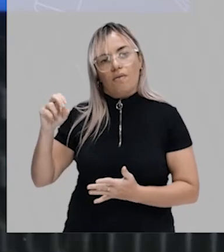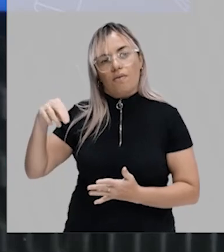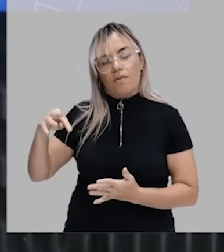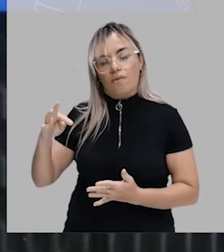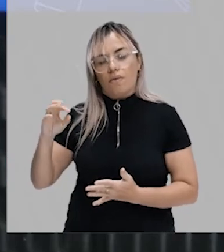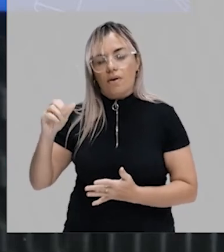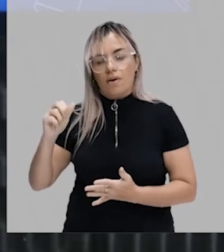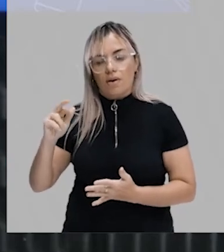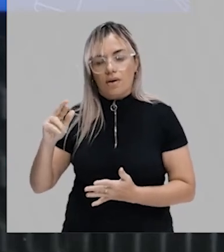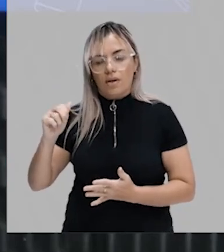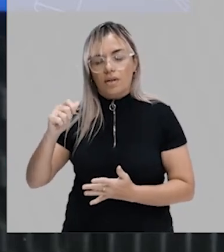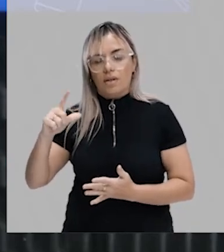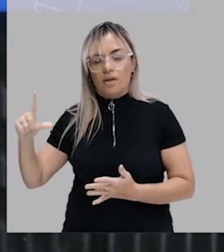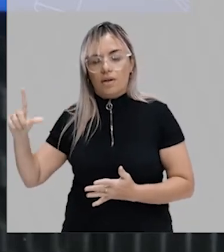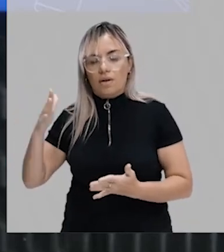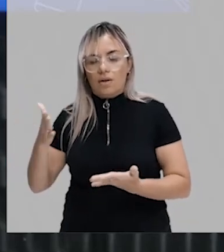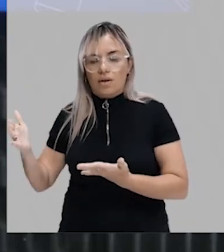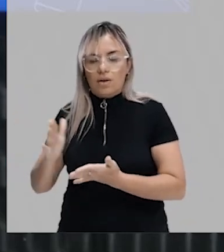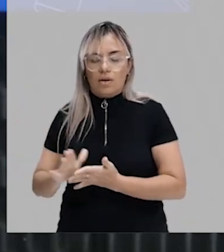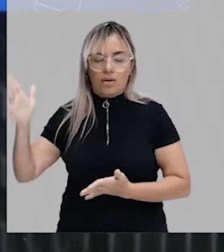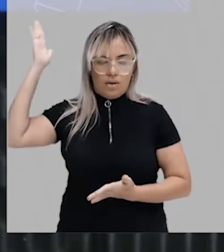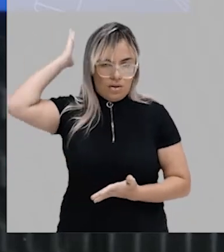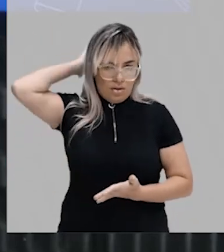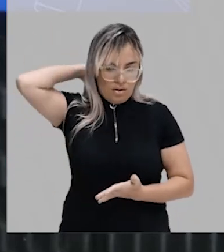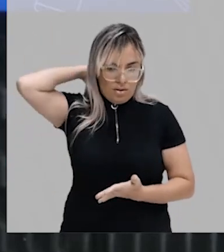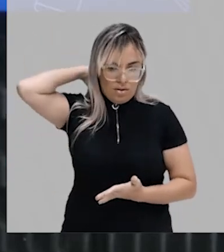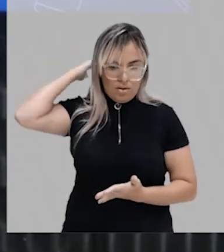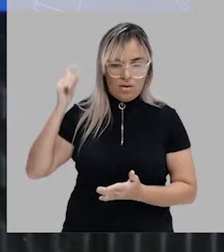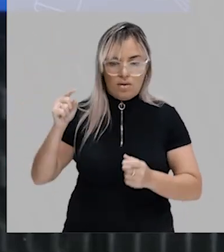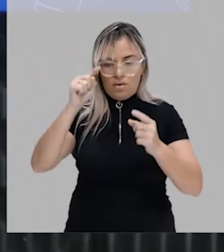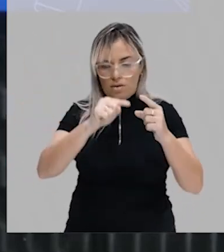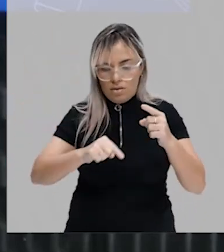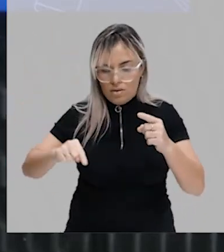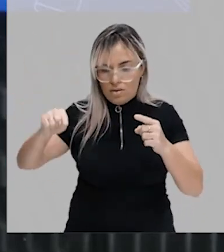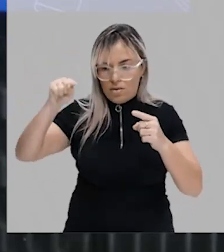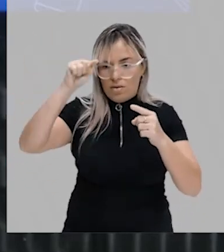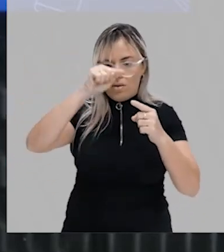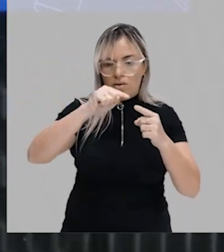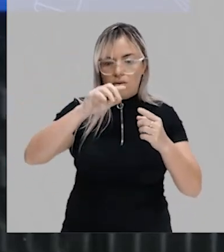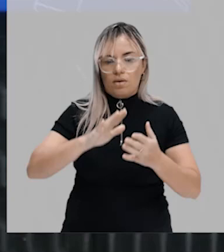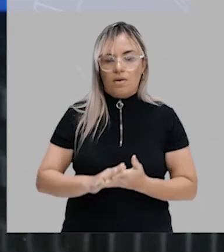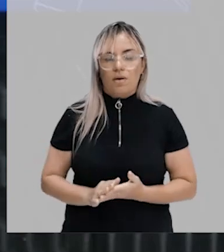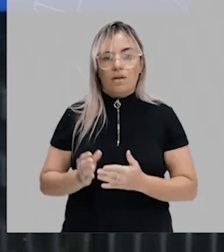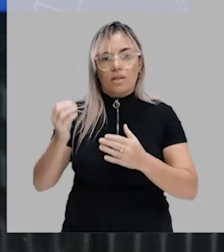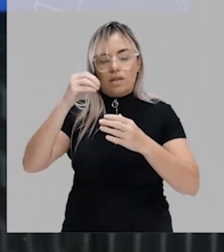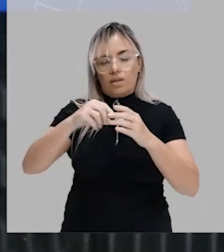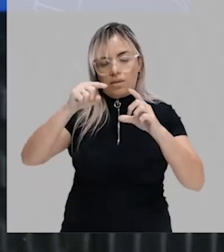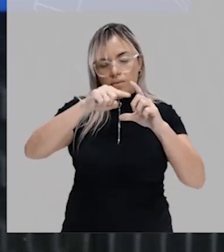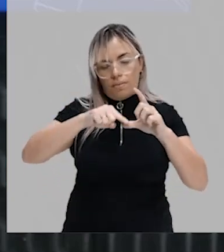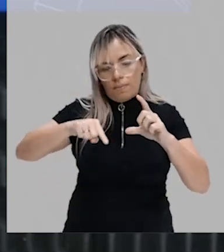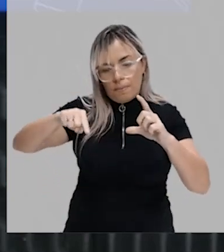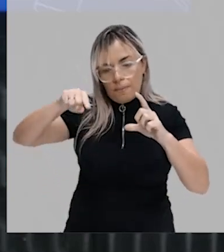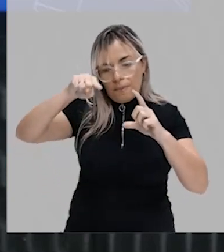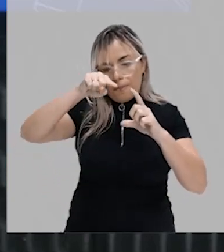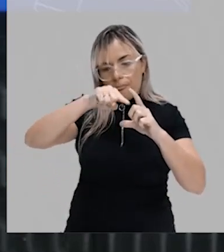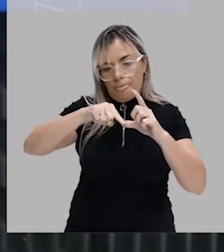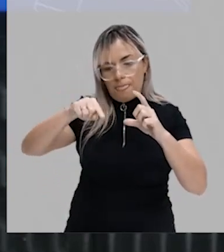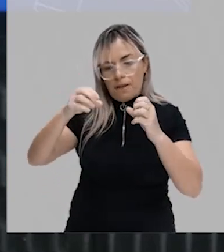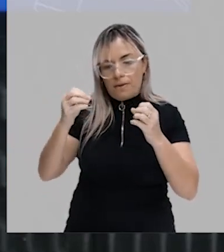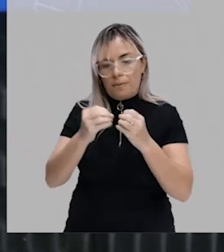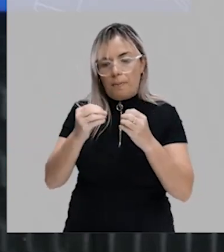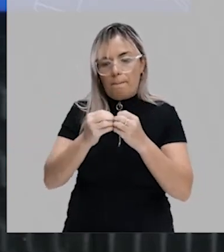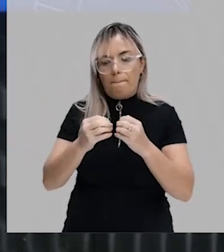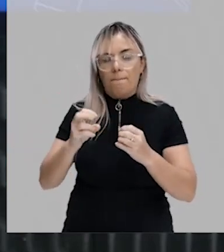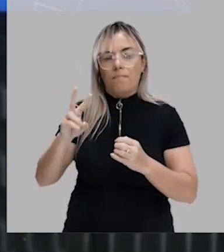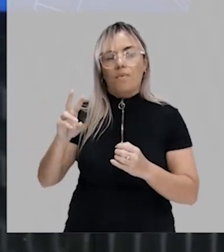dorso? O dorso, essa região das costas do embrião, tá? E o ventre, essa parte de baixo. Então, o mesoderma que fica próximo ao